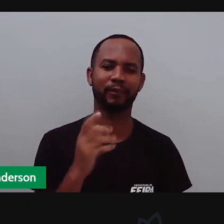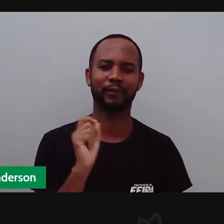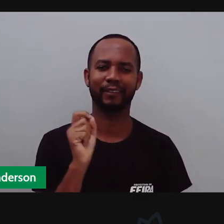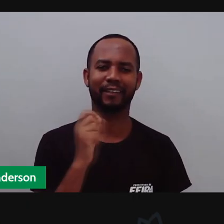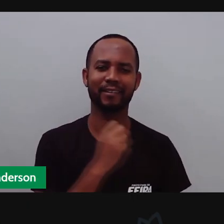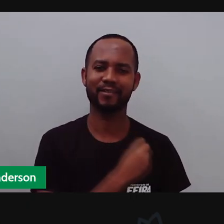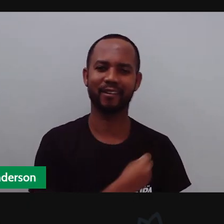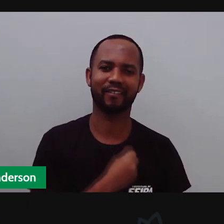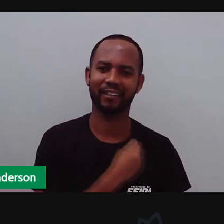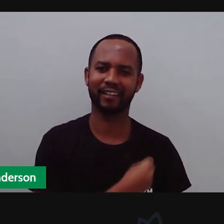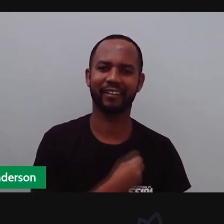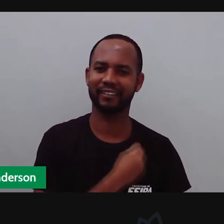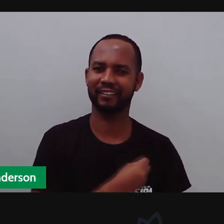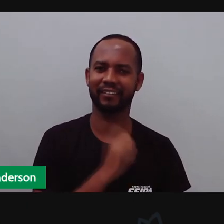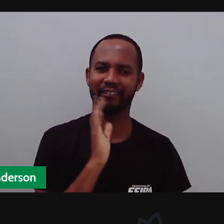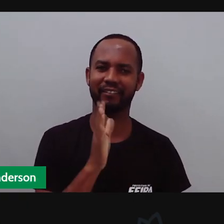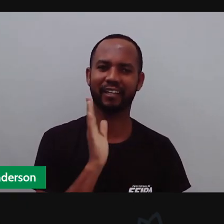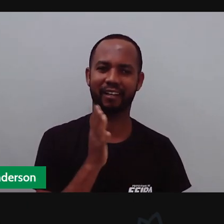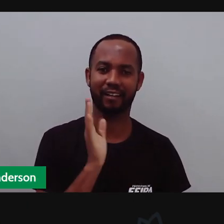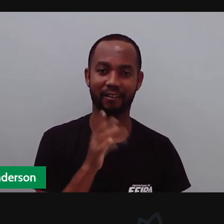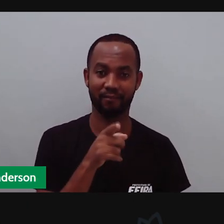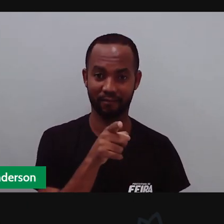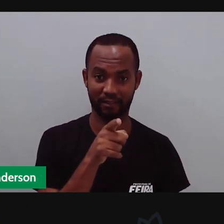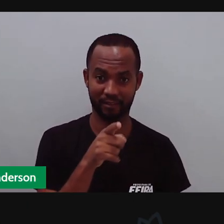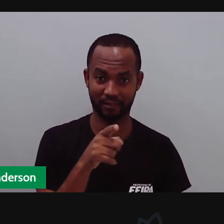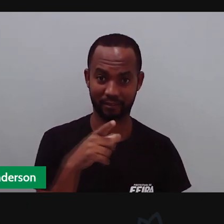Aquela saudade já, Anderson, e com você?